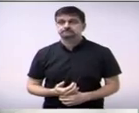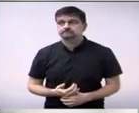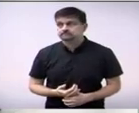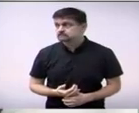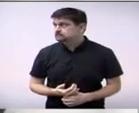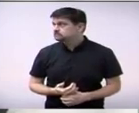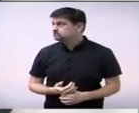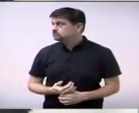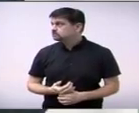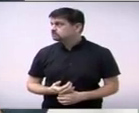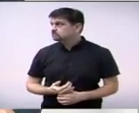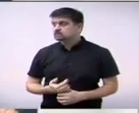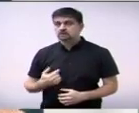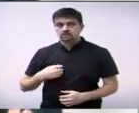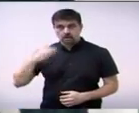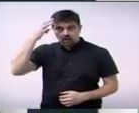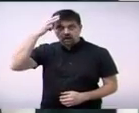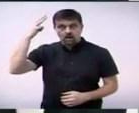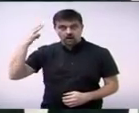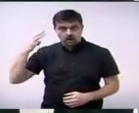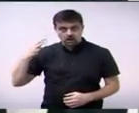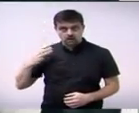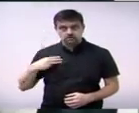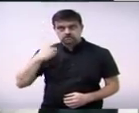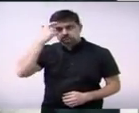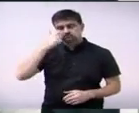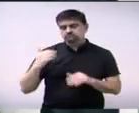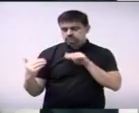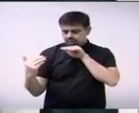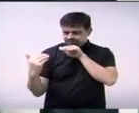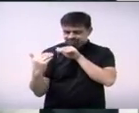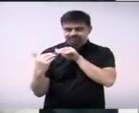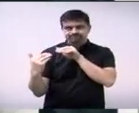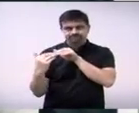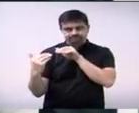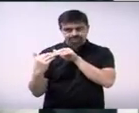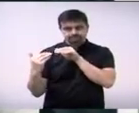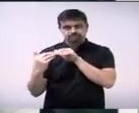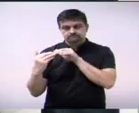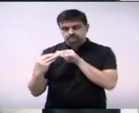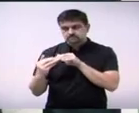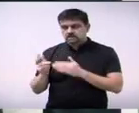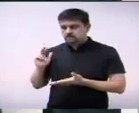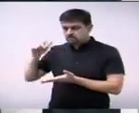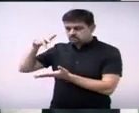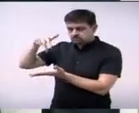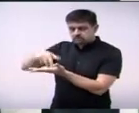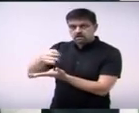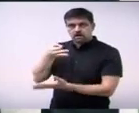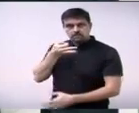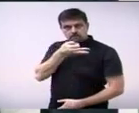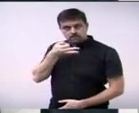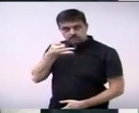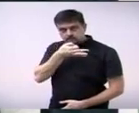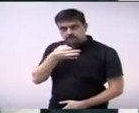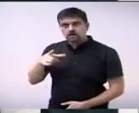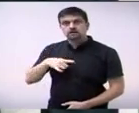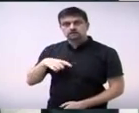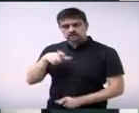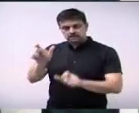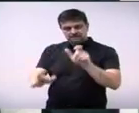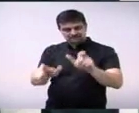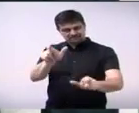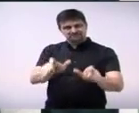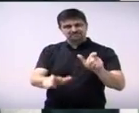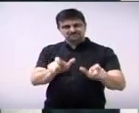concordar com a vereadora Angela Duarte que ela falou na tribuna a respeito das pressões de grupos que vem